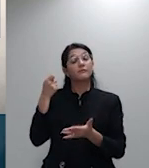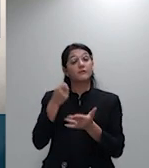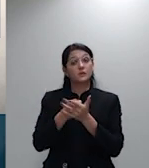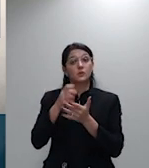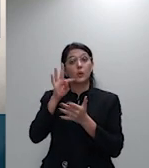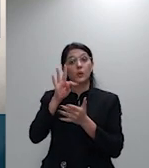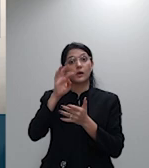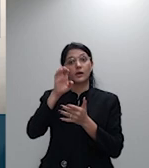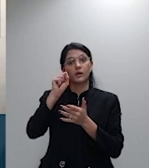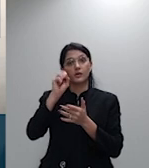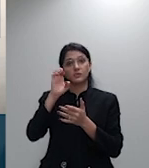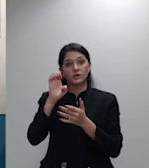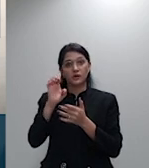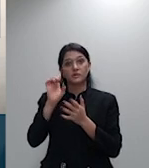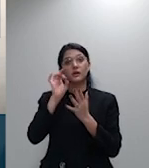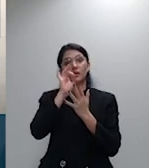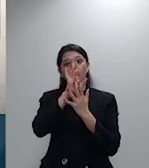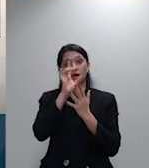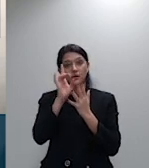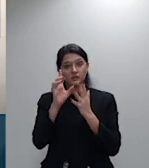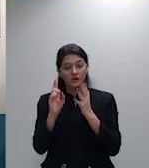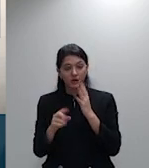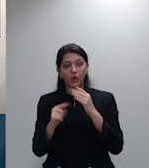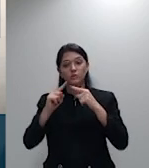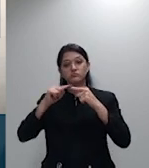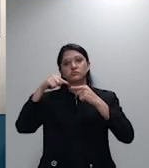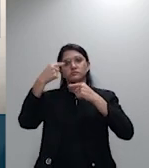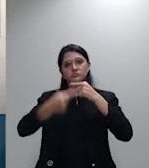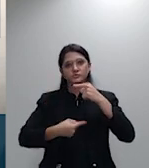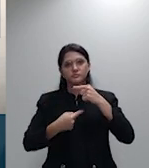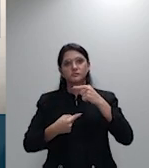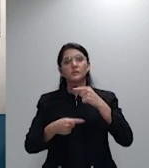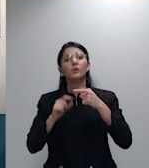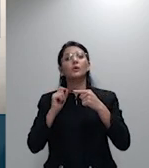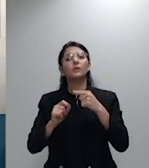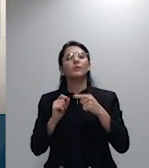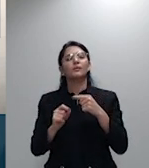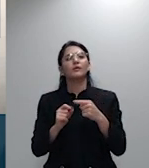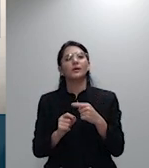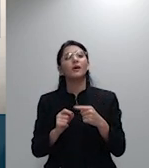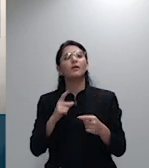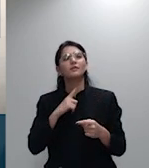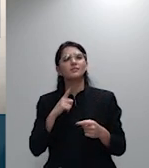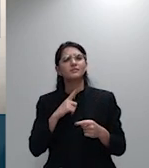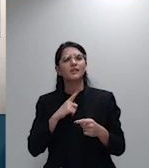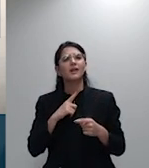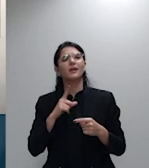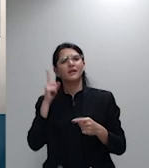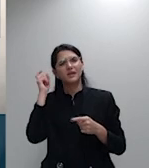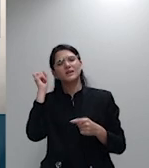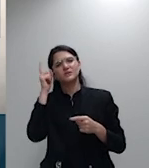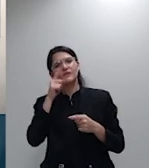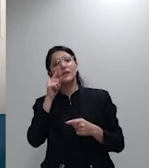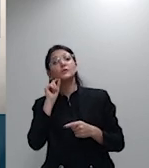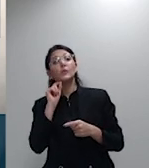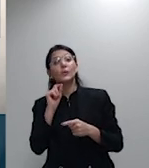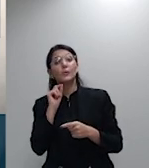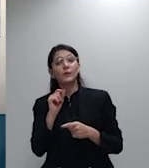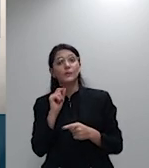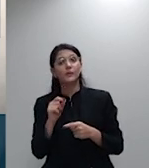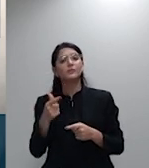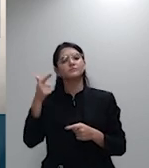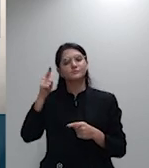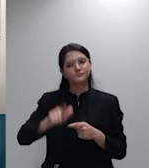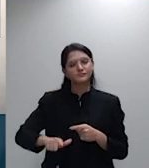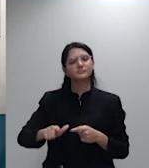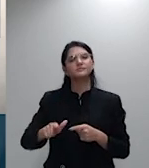a intensa polêmica que se estabeleceu durante a tramitação deste repetitivo acerca dos alcances